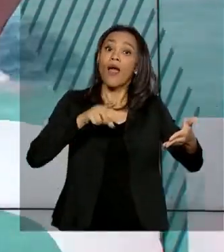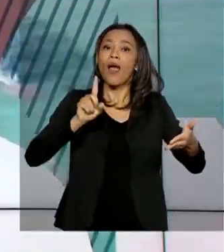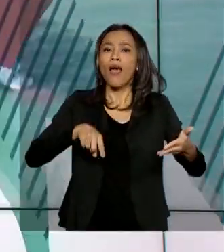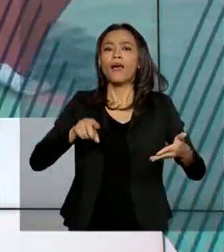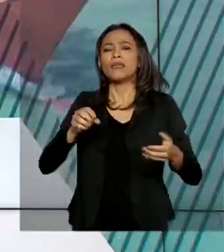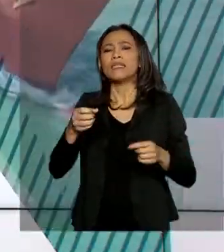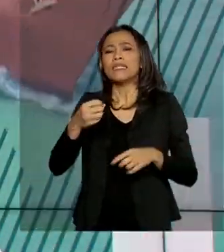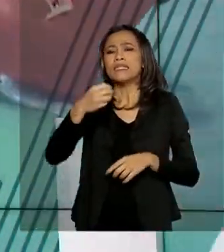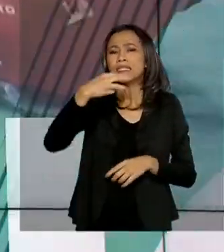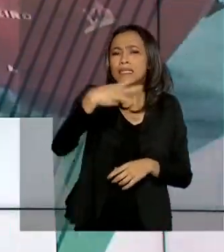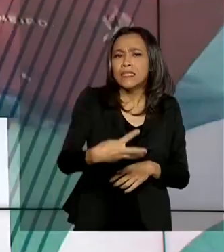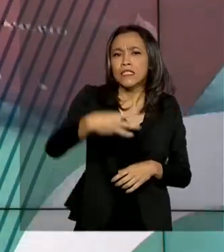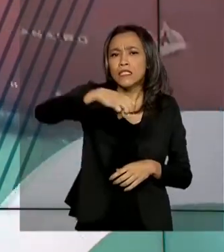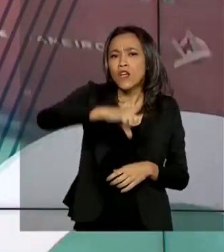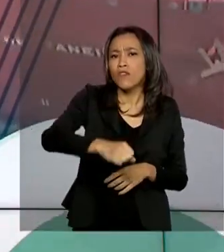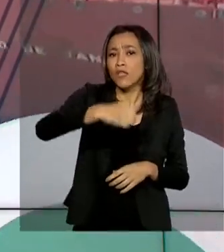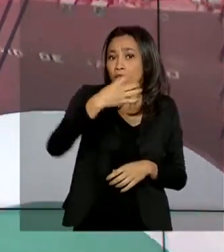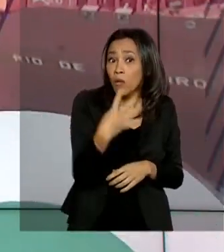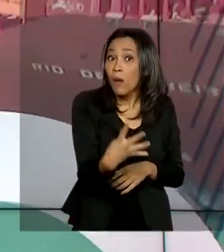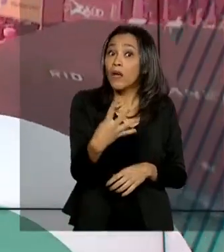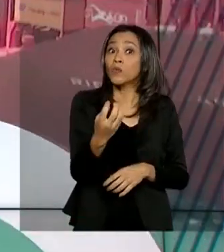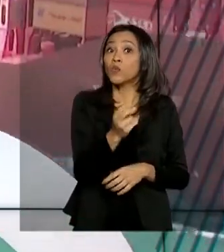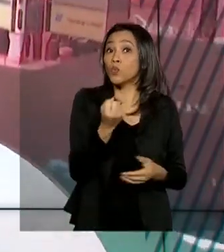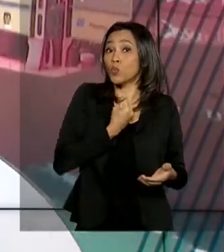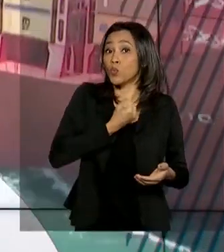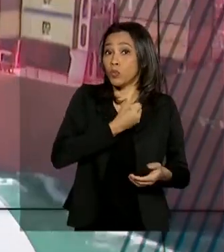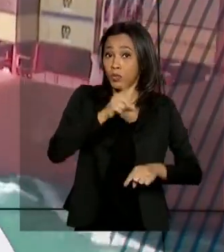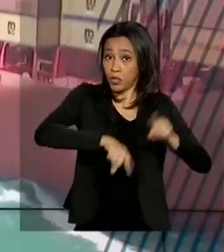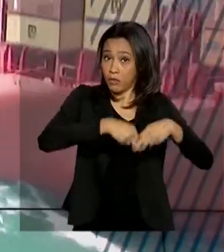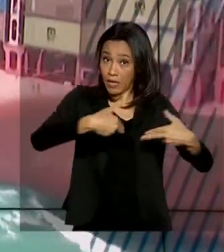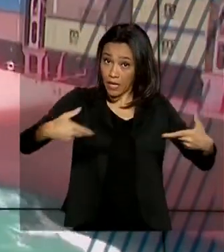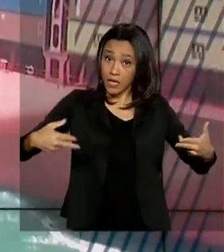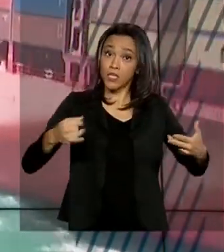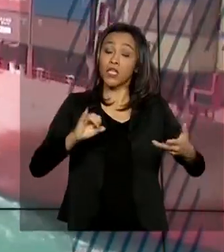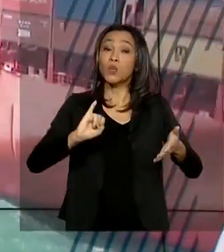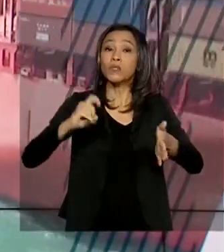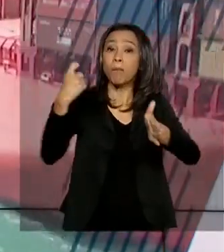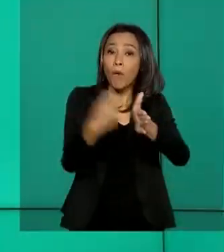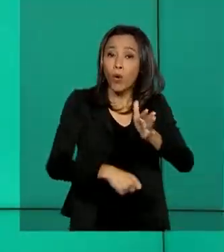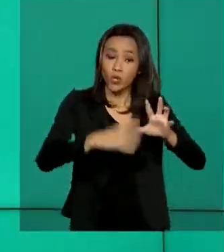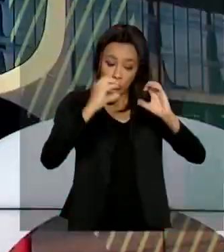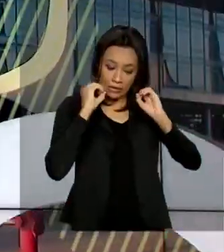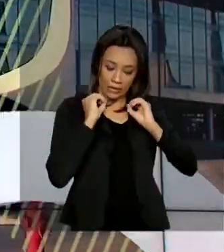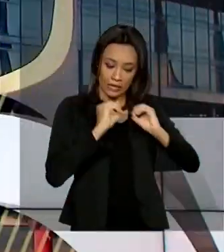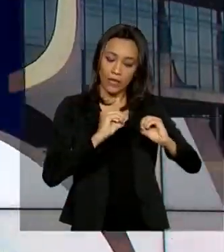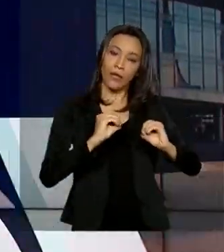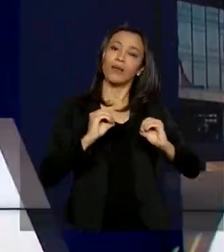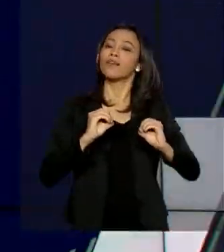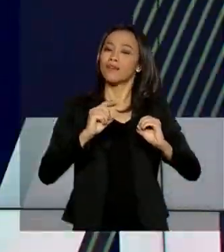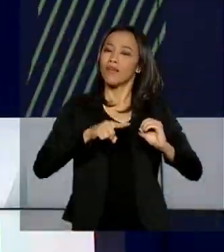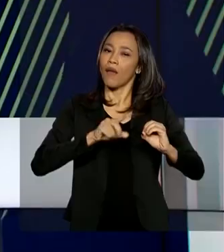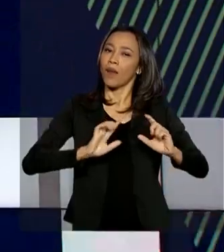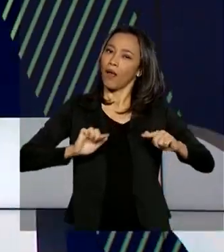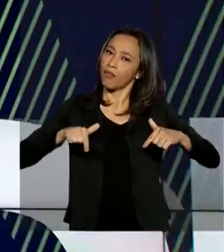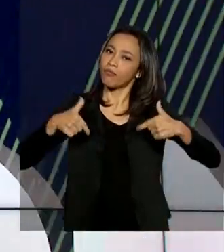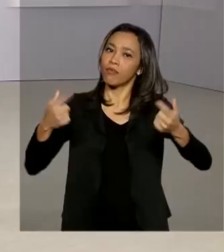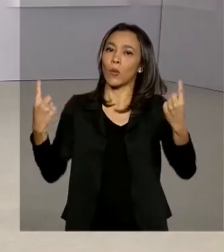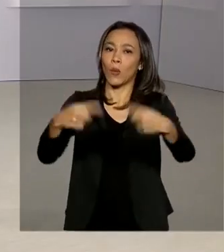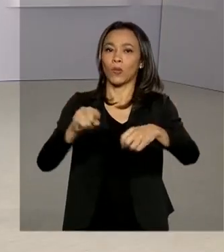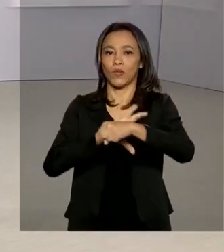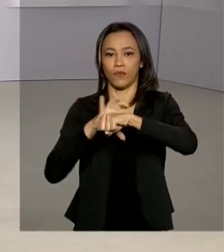394 o número de produtos que tiveram a tarifa de importação zerada para o combate à Covid-19.